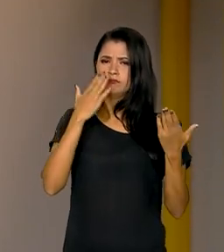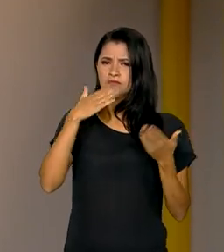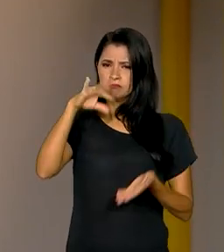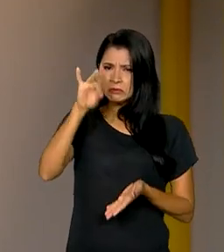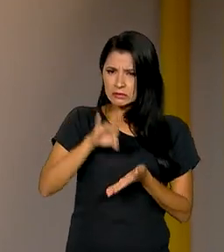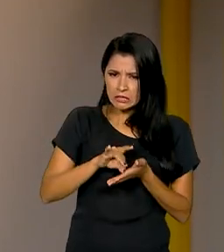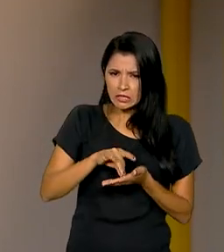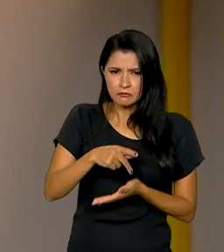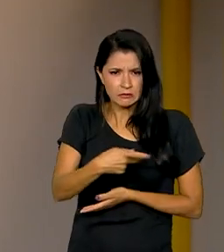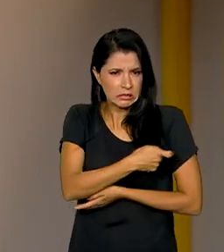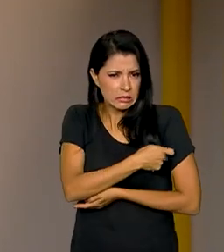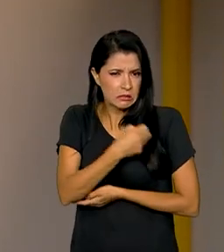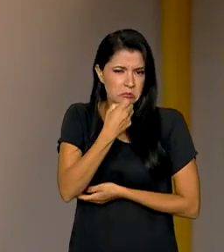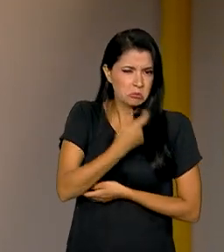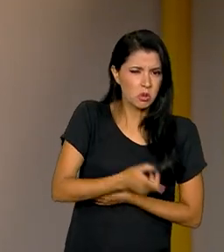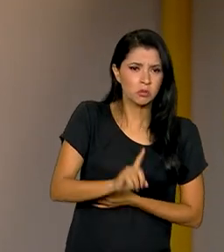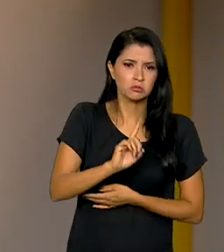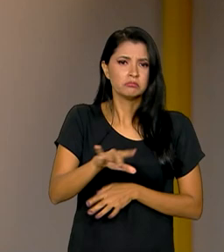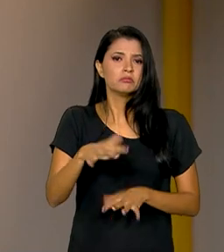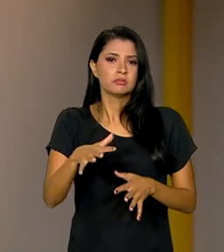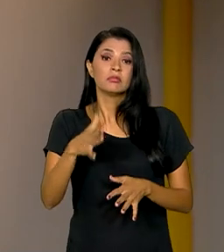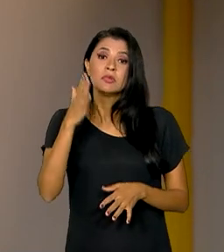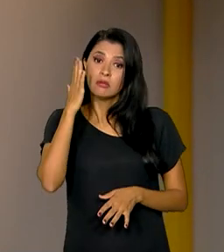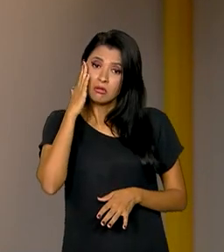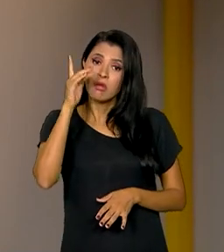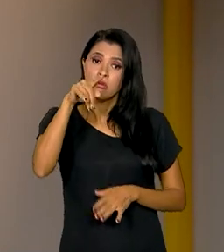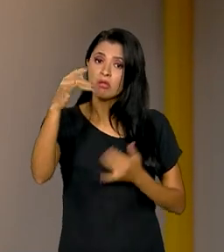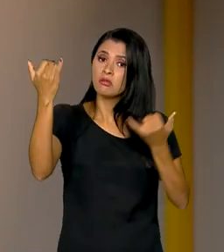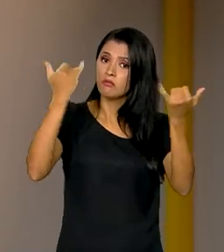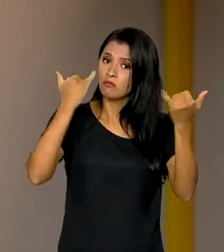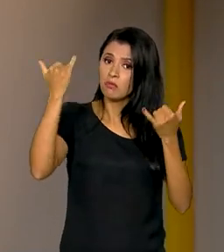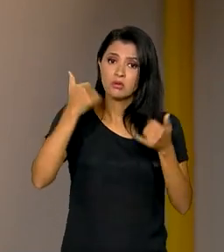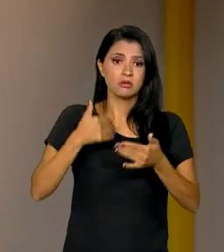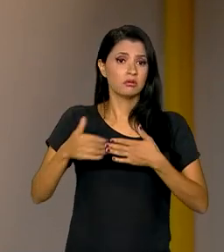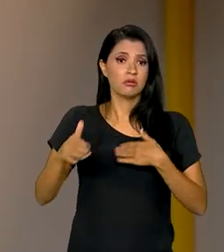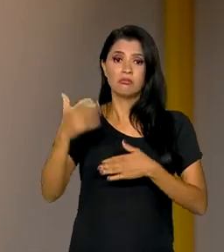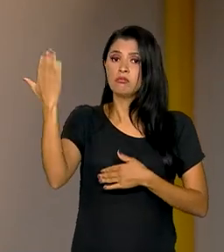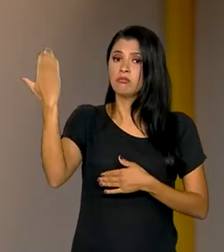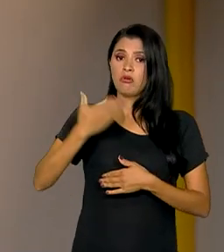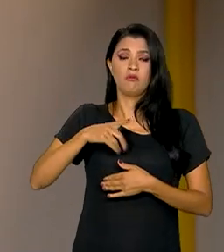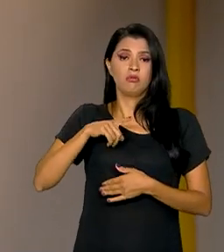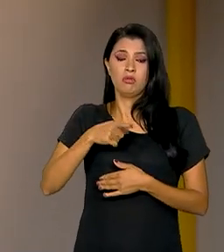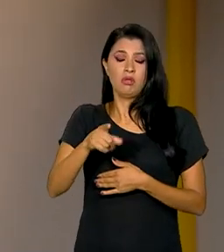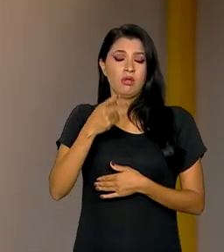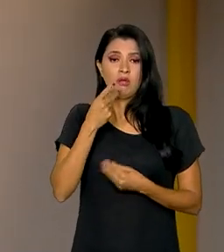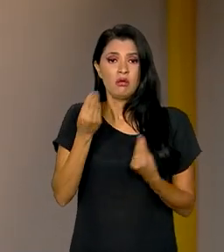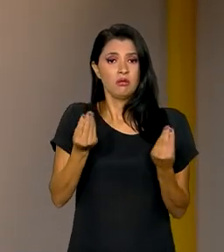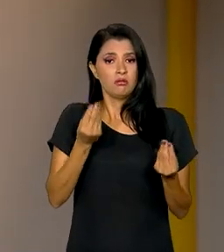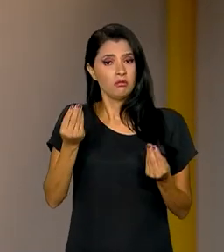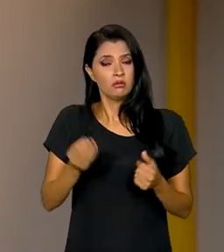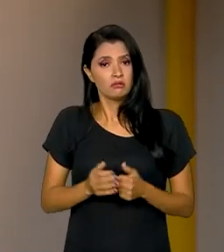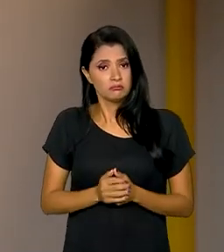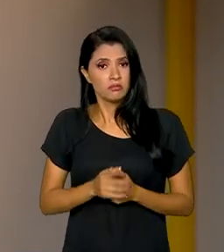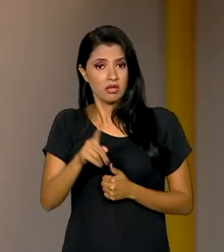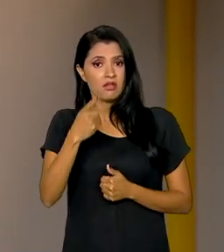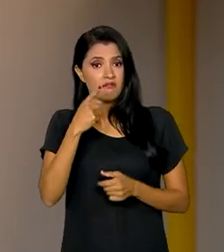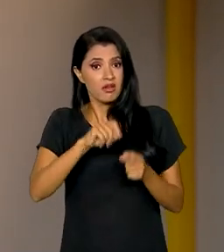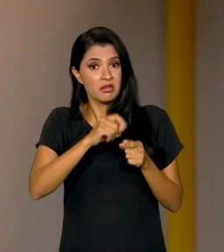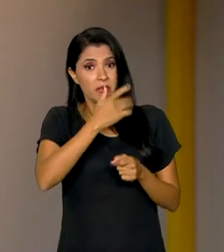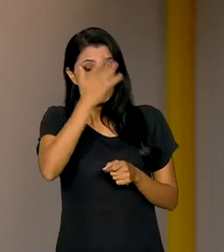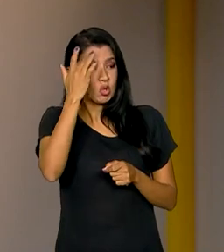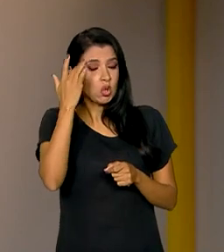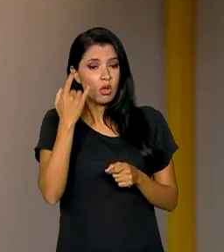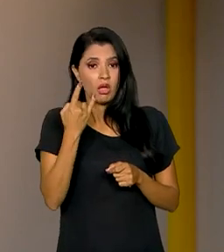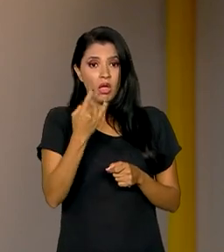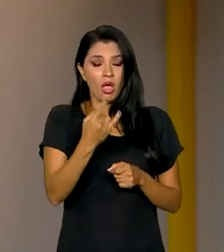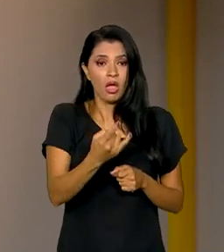eficácia das vacinas, não é? Pois saiba que são informações sem qualquer comprovação científica que acabam levando muita gente